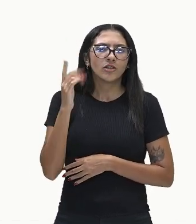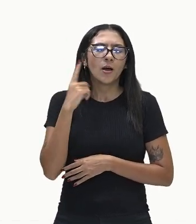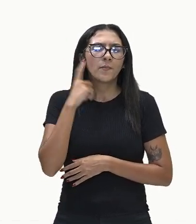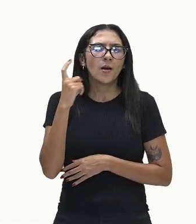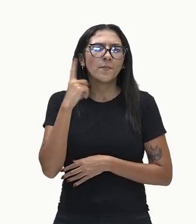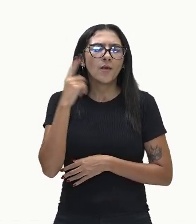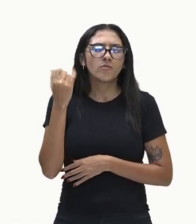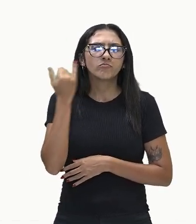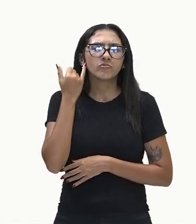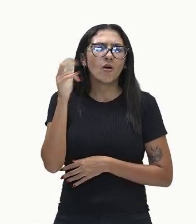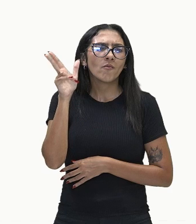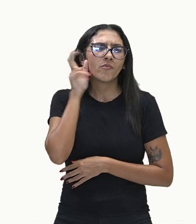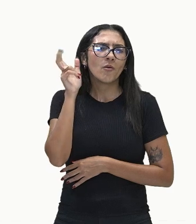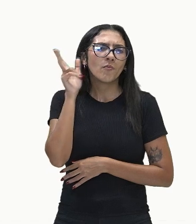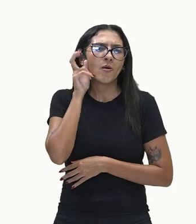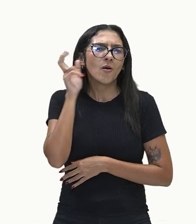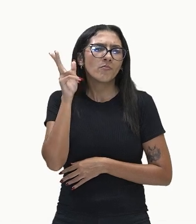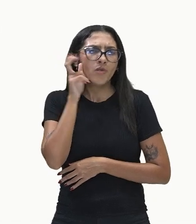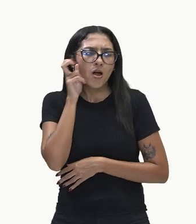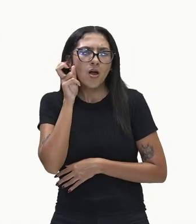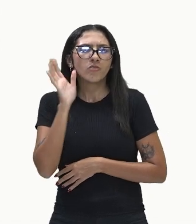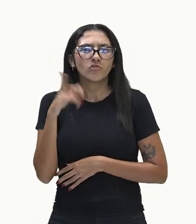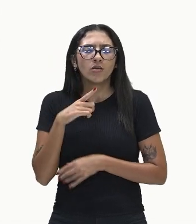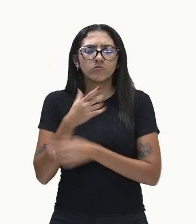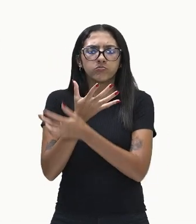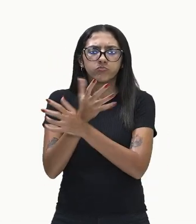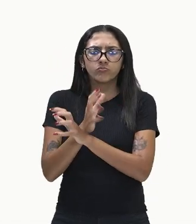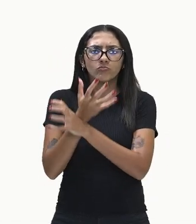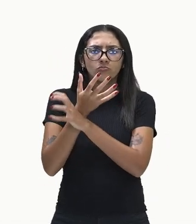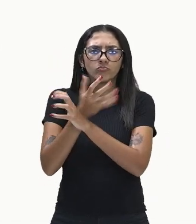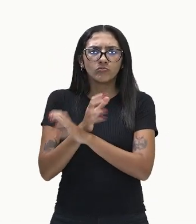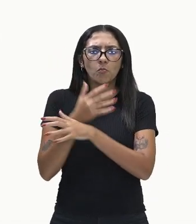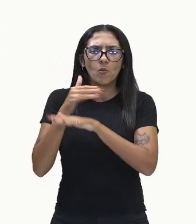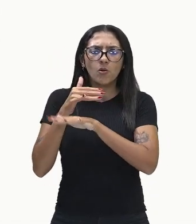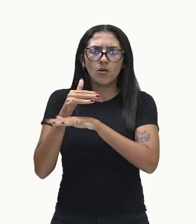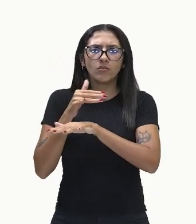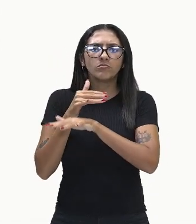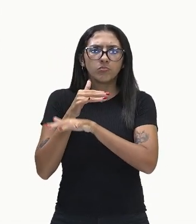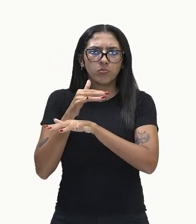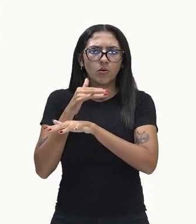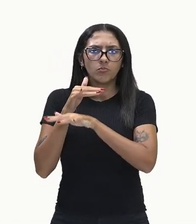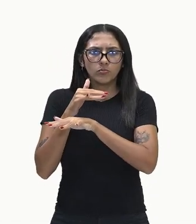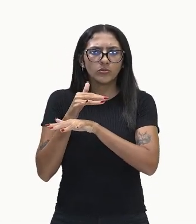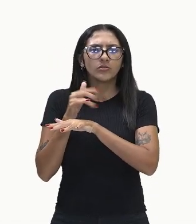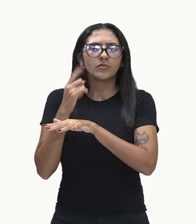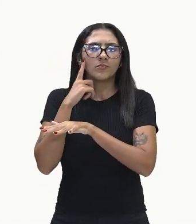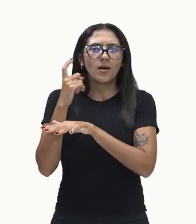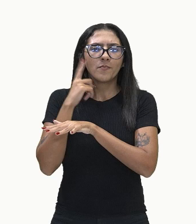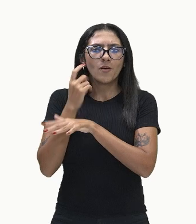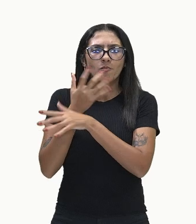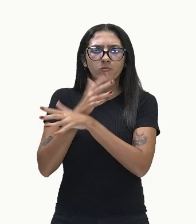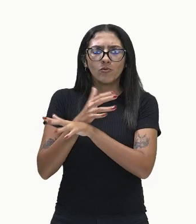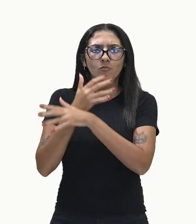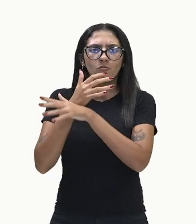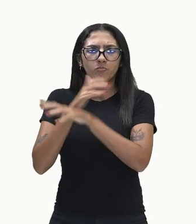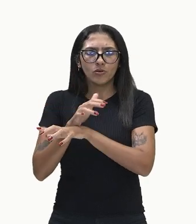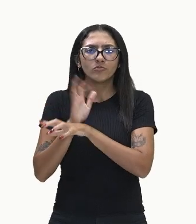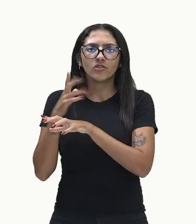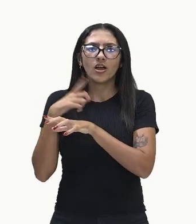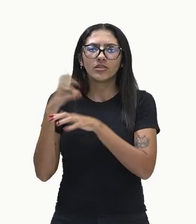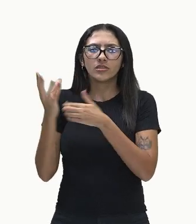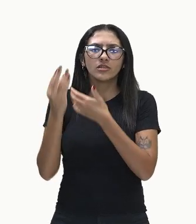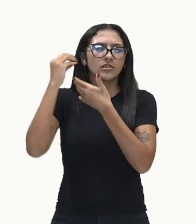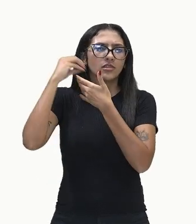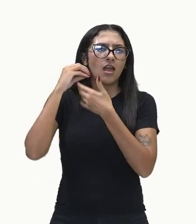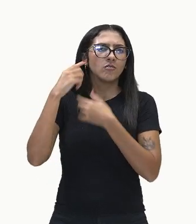o som chega aqui no tímpano, fez vibrar os três ossículos, né, produziu uma vibração aqui no interior da cóclea.